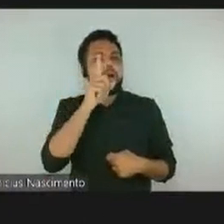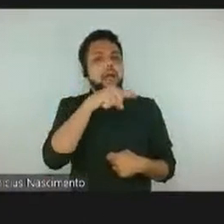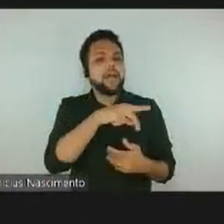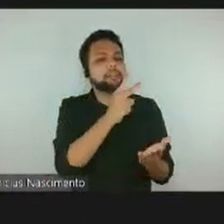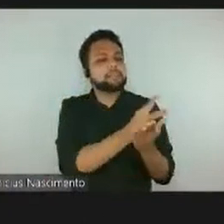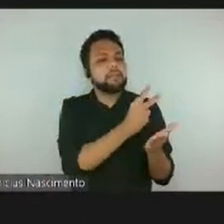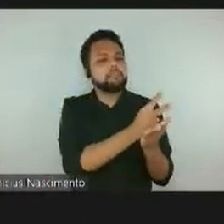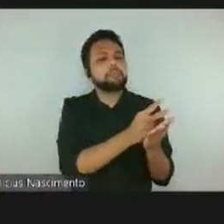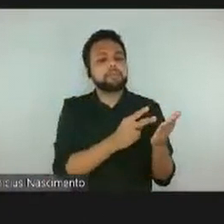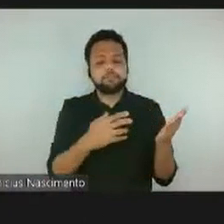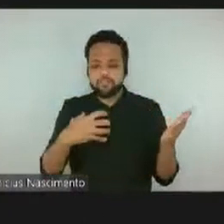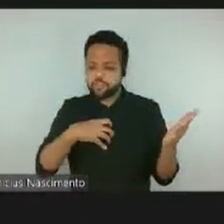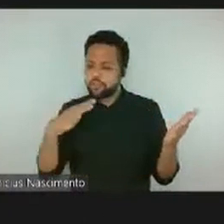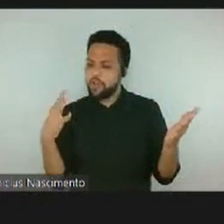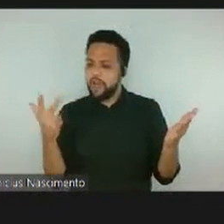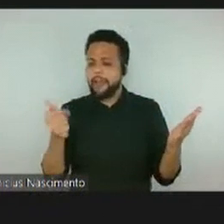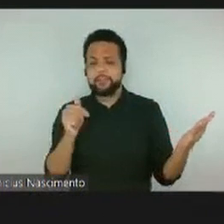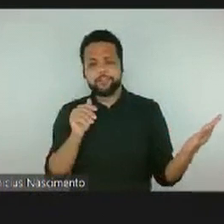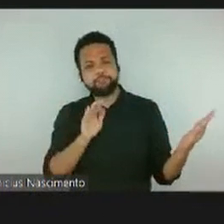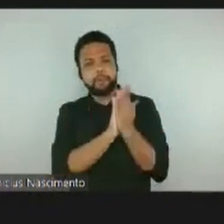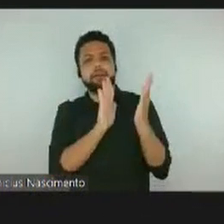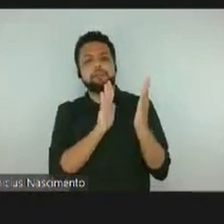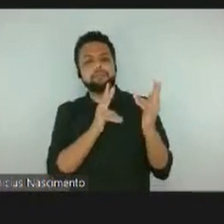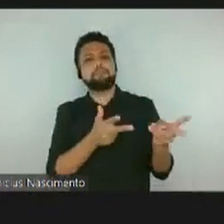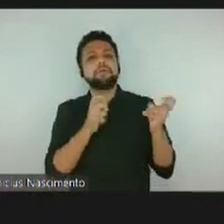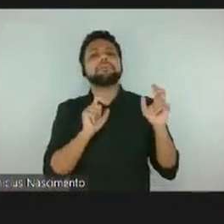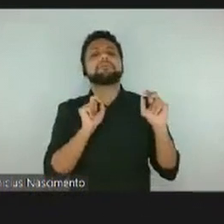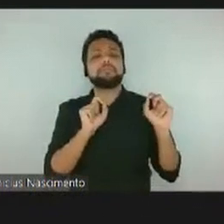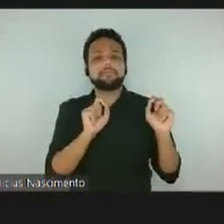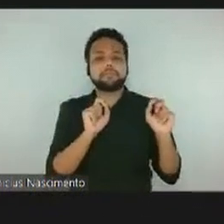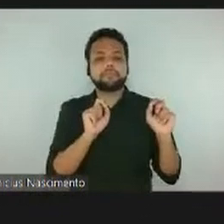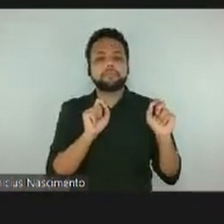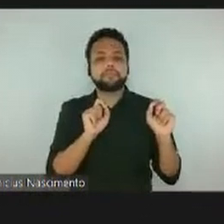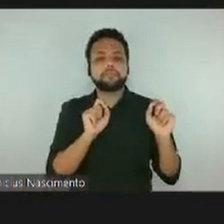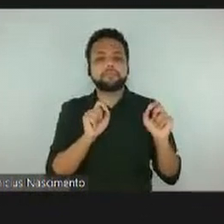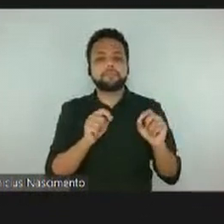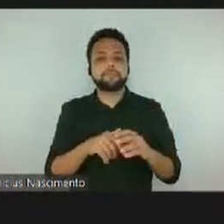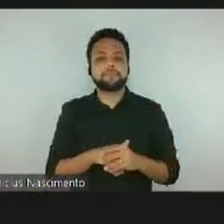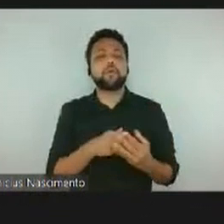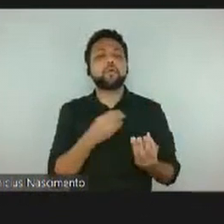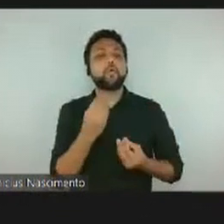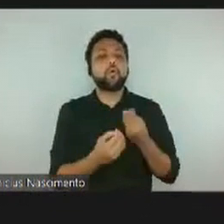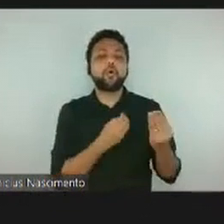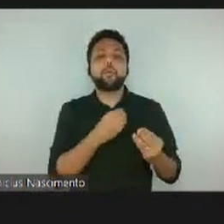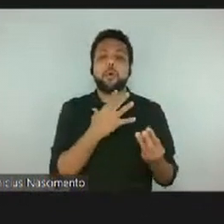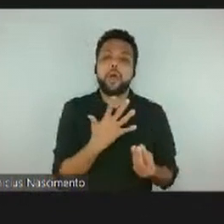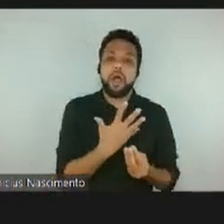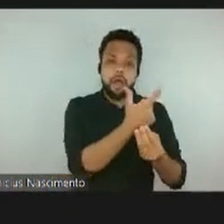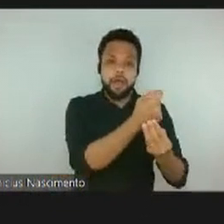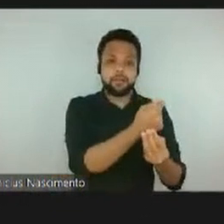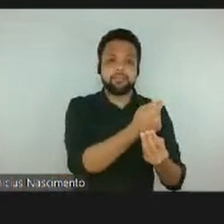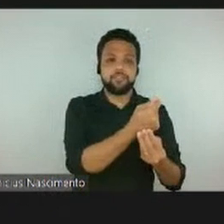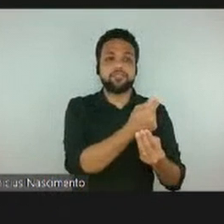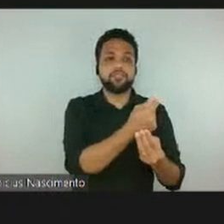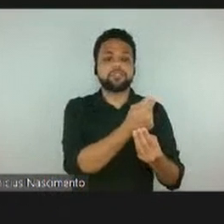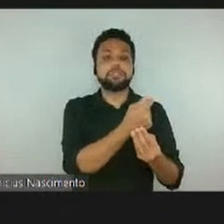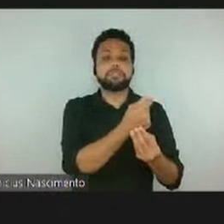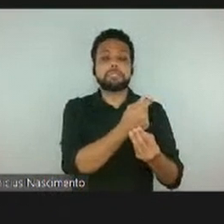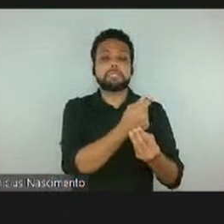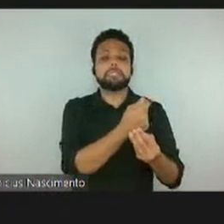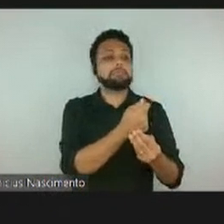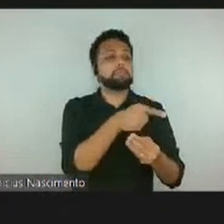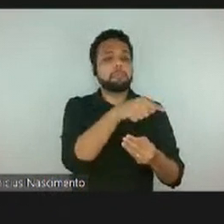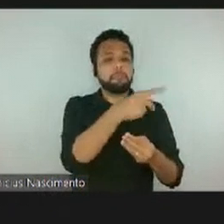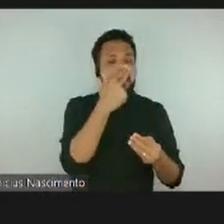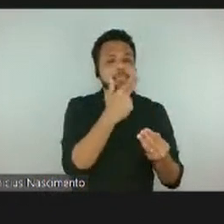E, nesse confronto, perceber de que modo a arte ilimita o livro e o livro ilimita a arte, como